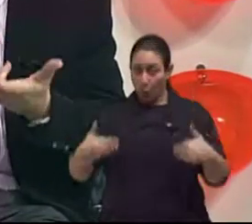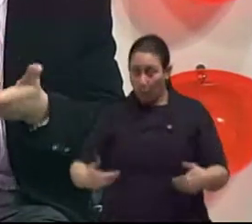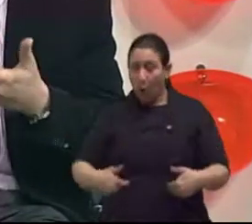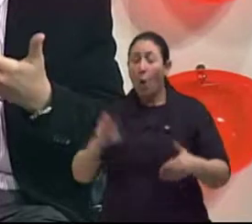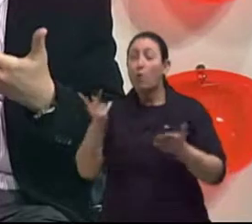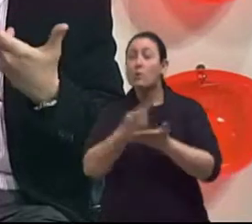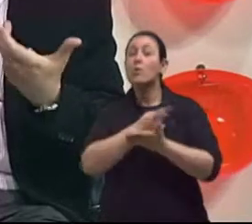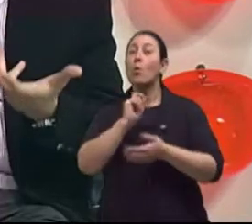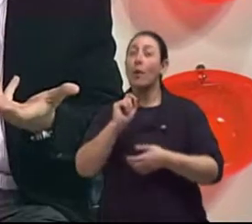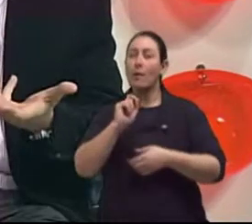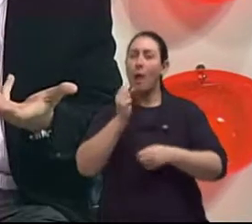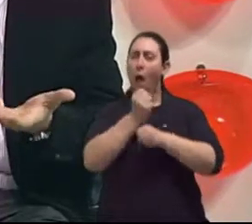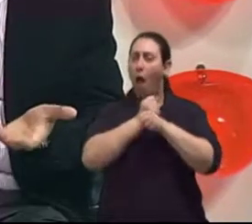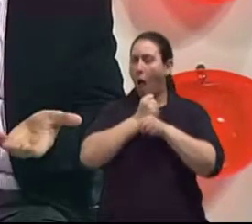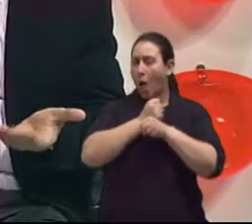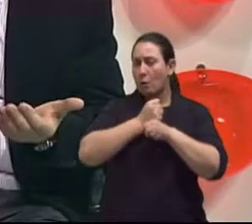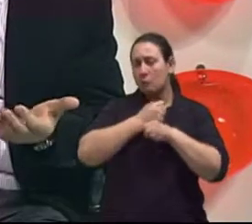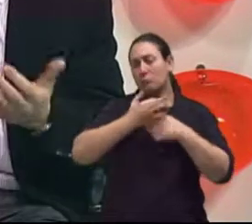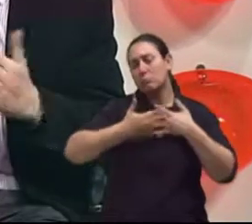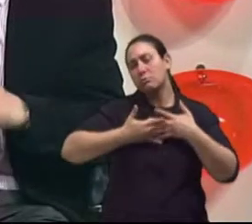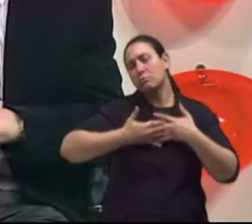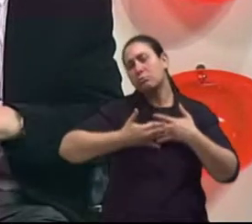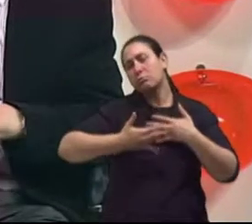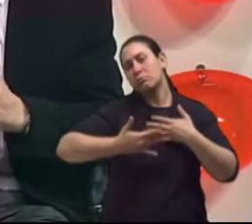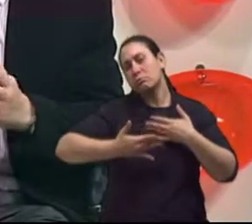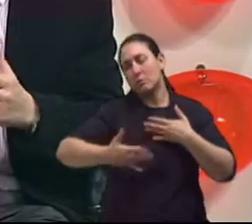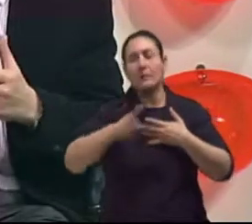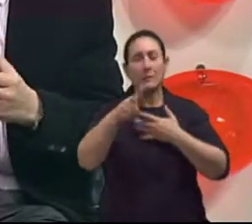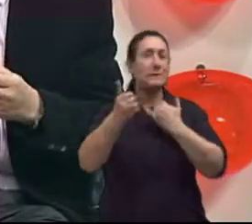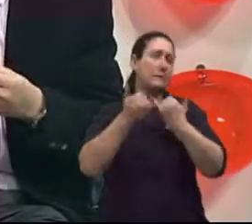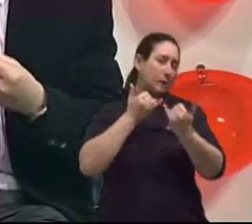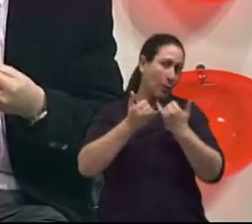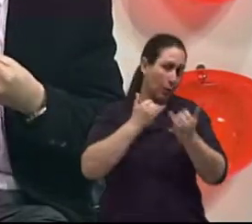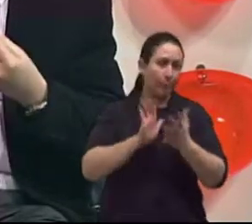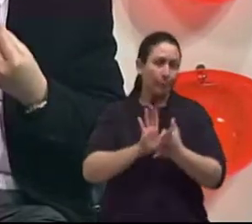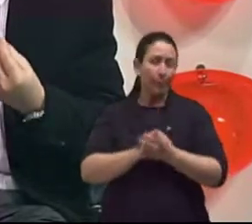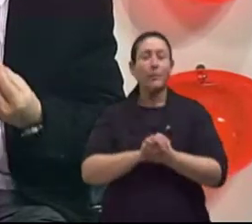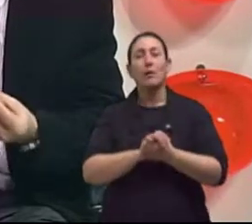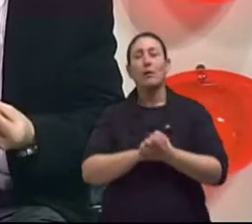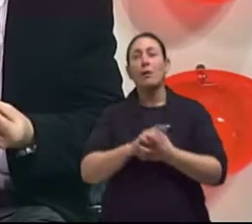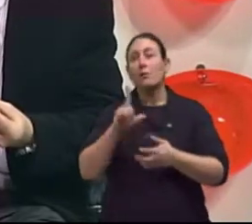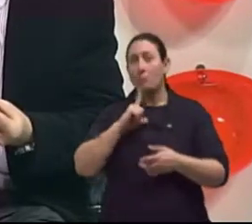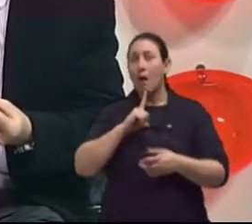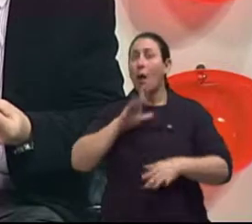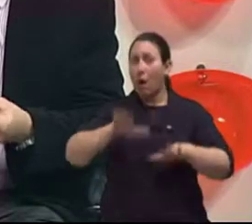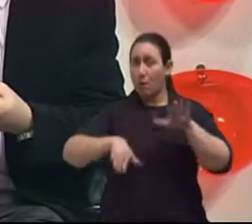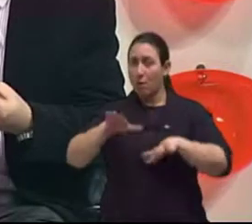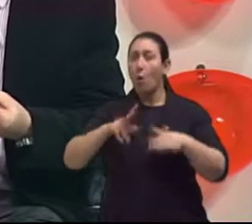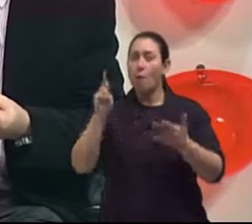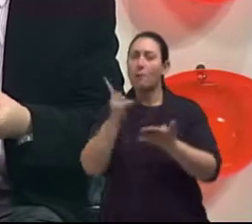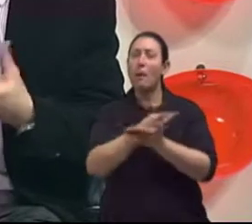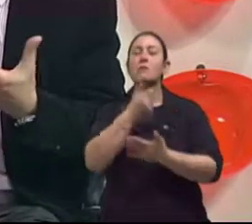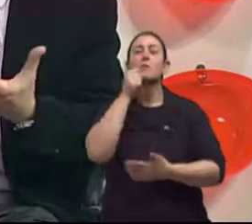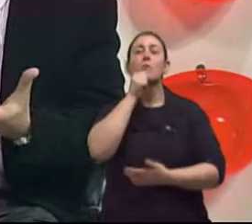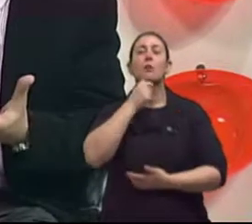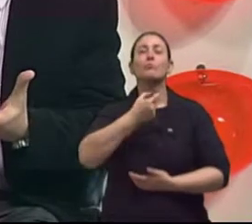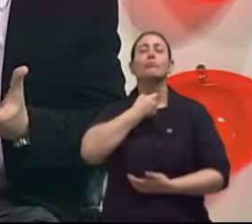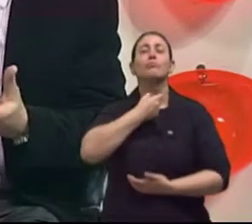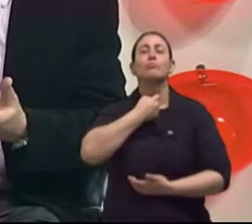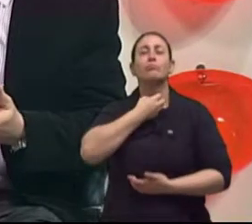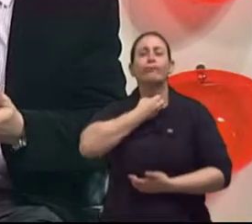acontecendo ao longo dos anos. Então, vamos pegar exemplos. Por exemplo, o risco de ter alterações da tireoide. Aumenta?